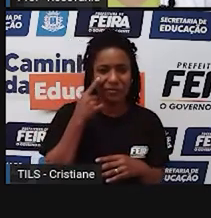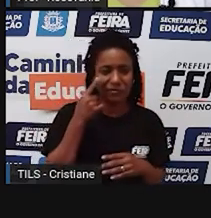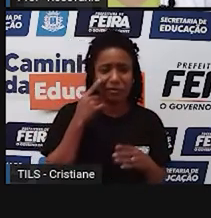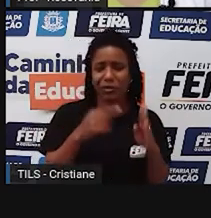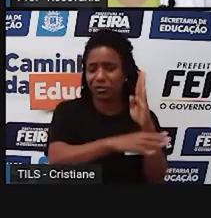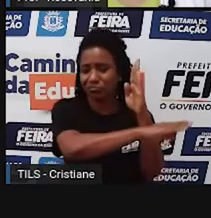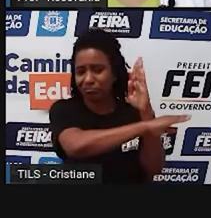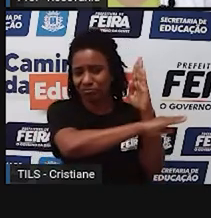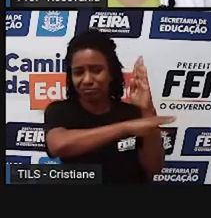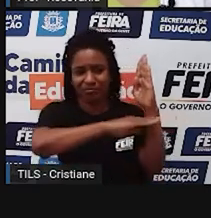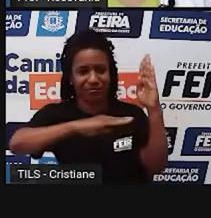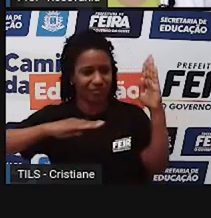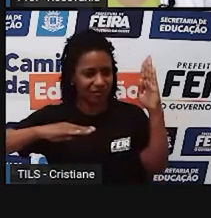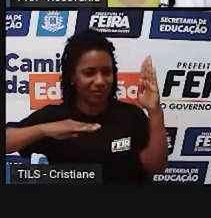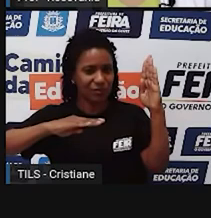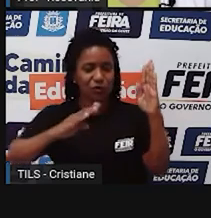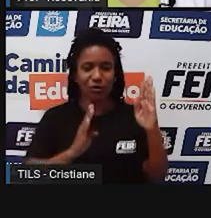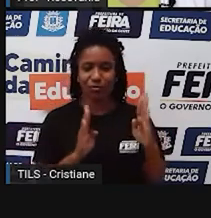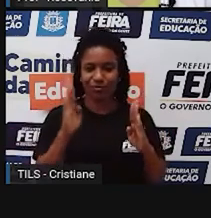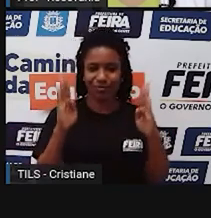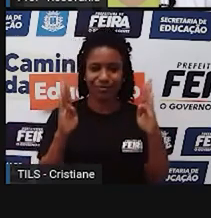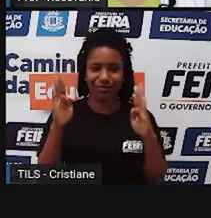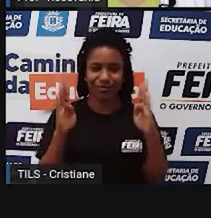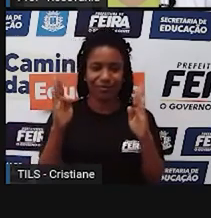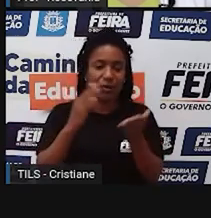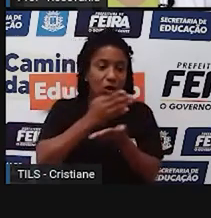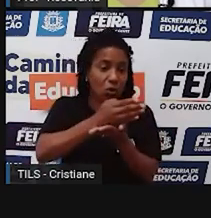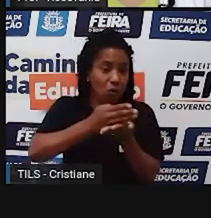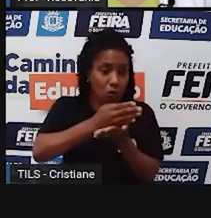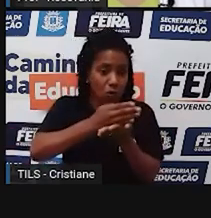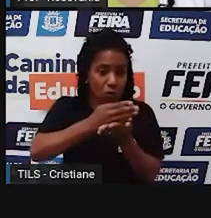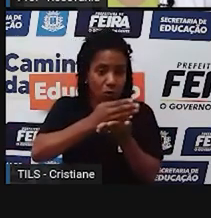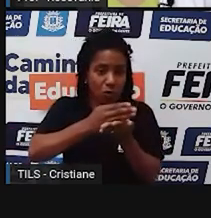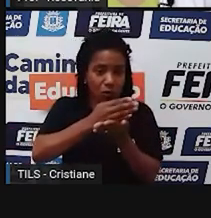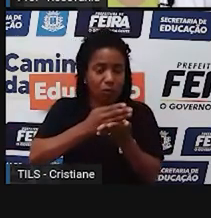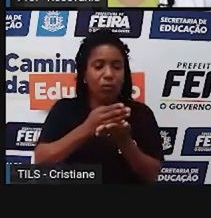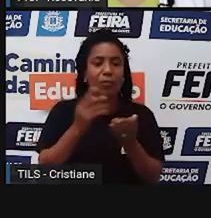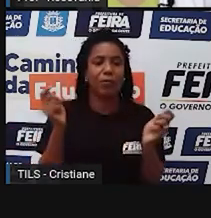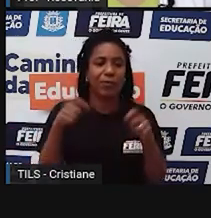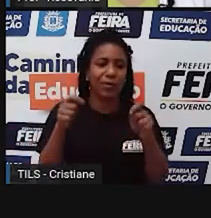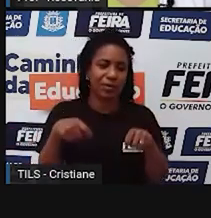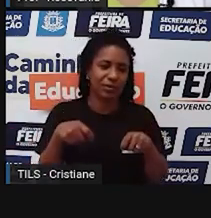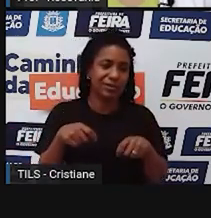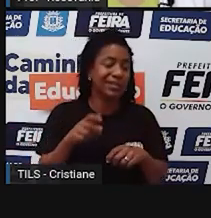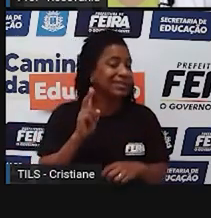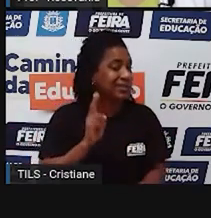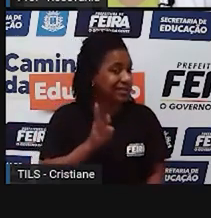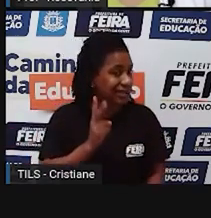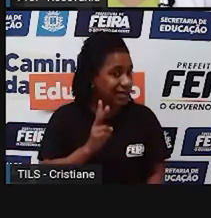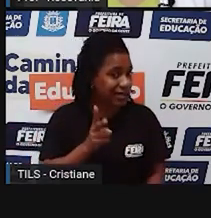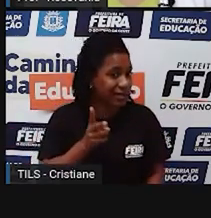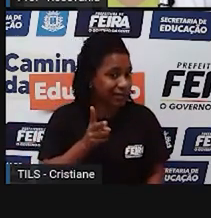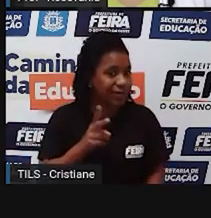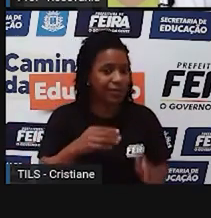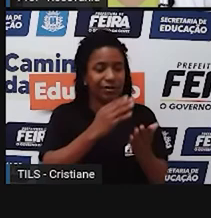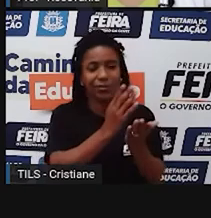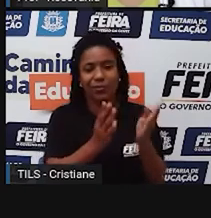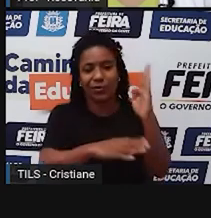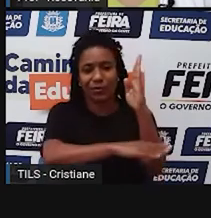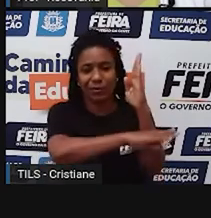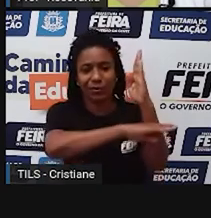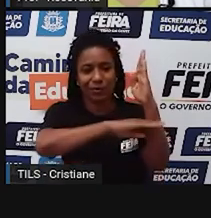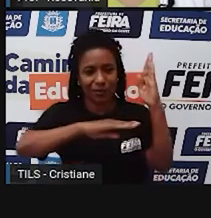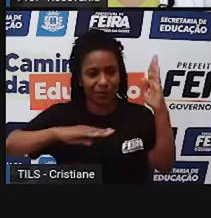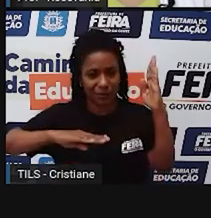e botar a divisãozinha dos centímetros. Eu sempre trabalho escala com centímetro. Aqui também, esse 1 representa